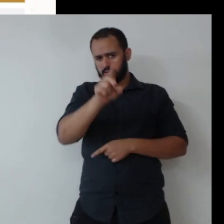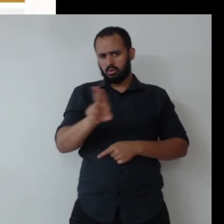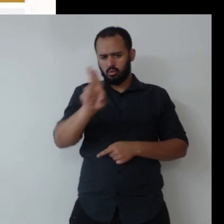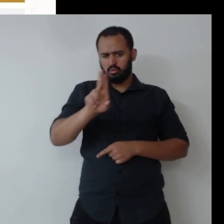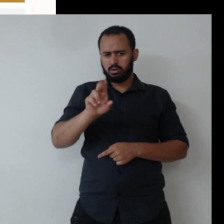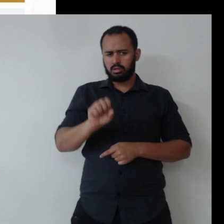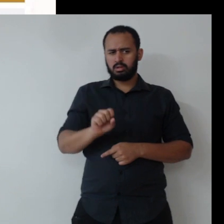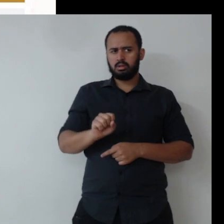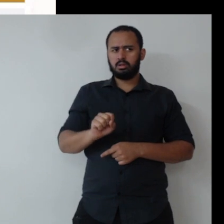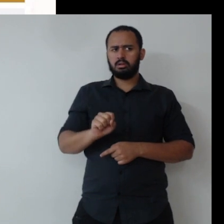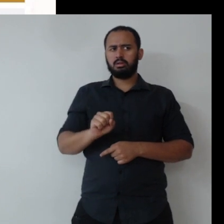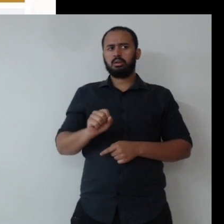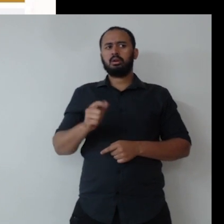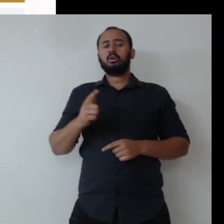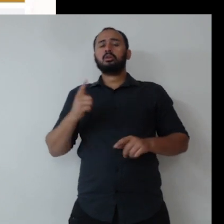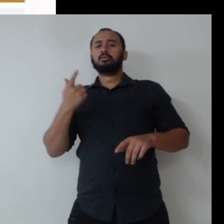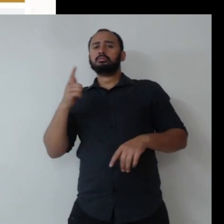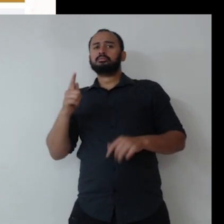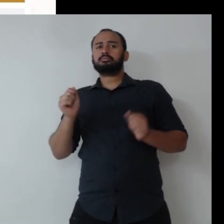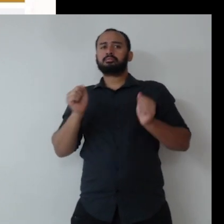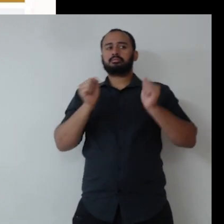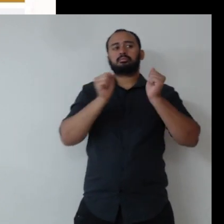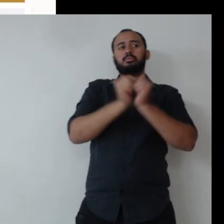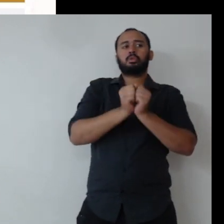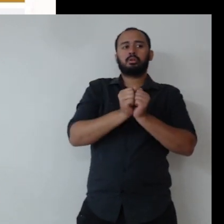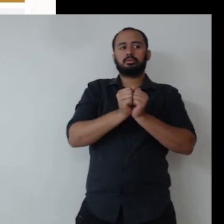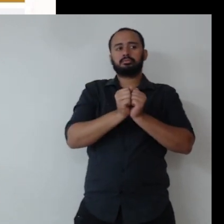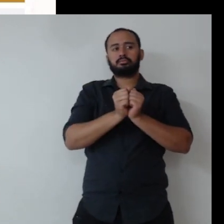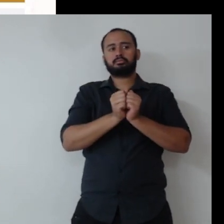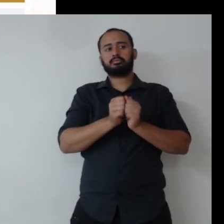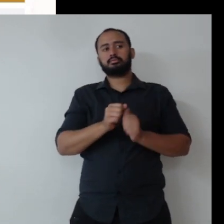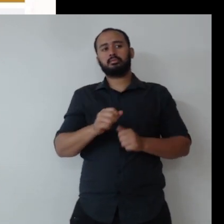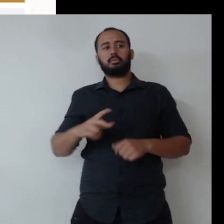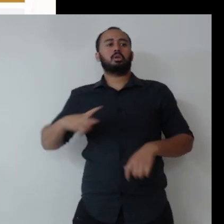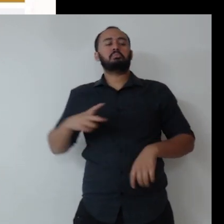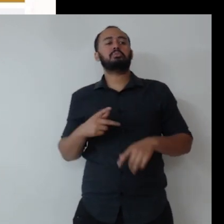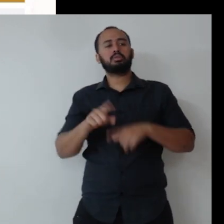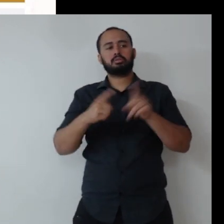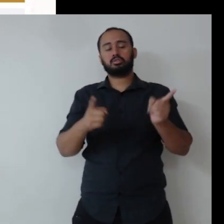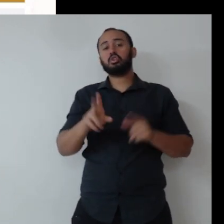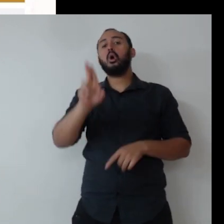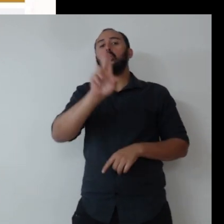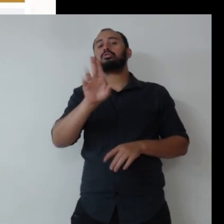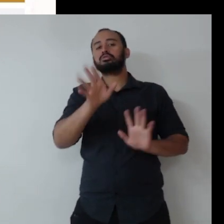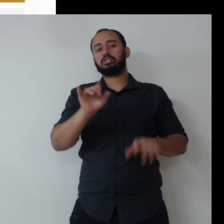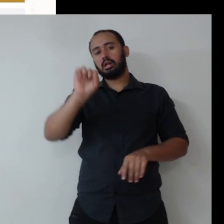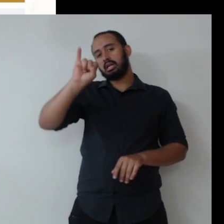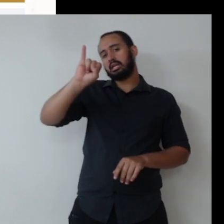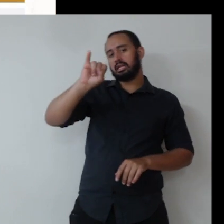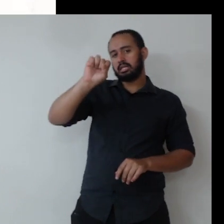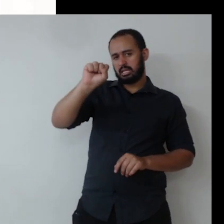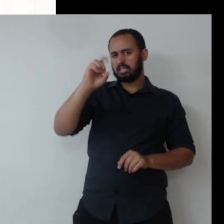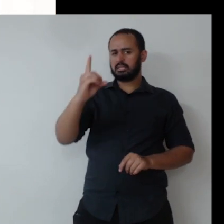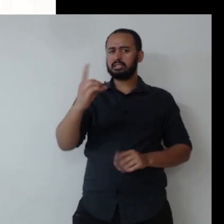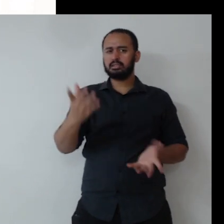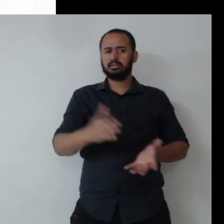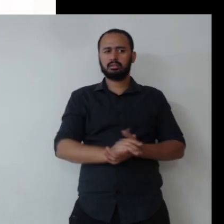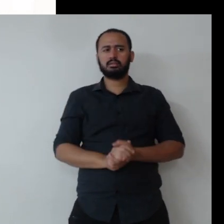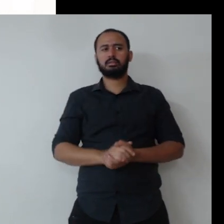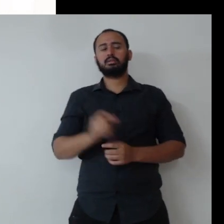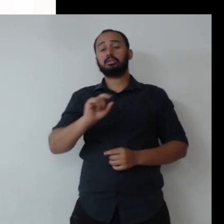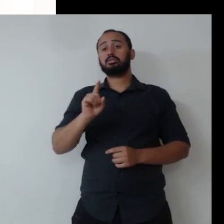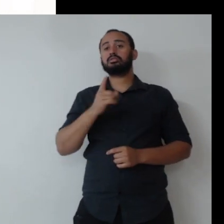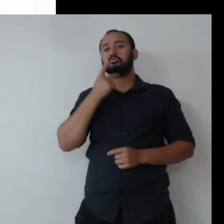governança e de sustentabilidade em conjunto, você já está fazendo ESG, já está praticando ESG, e se você pegar os objetivos do